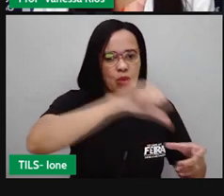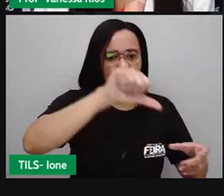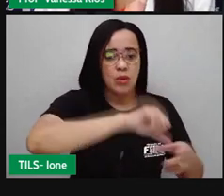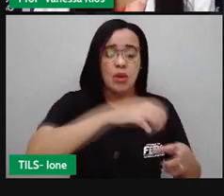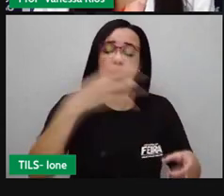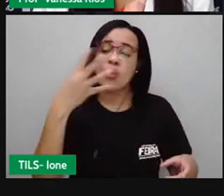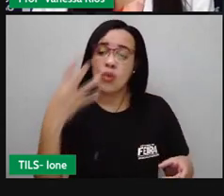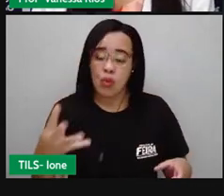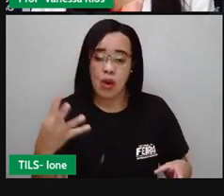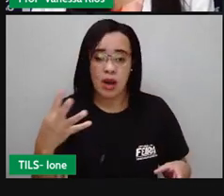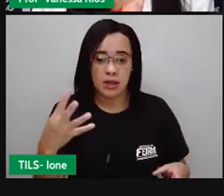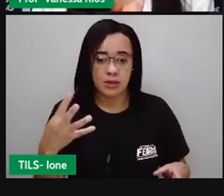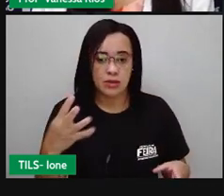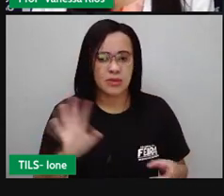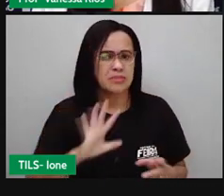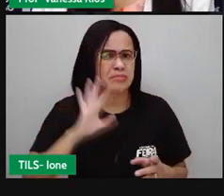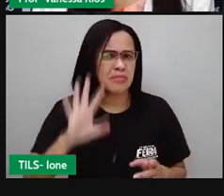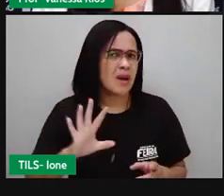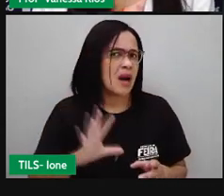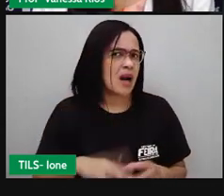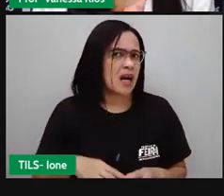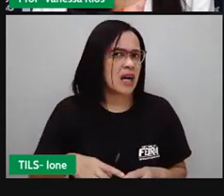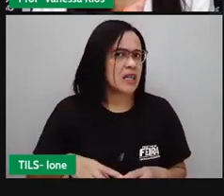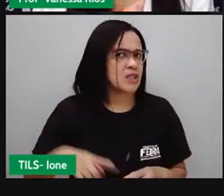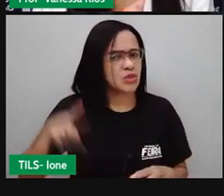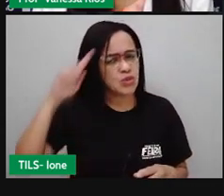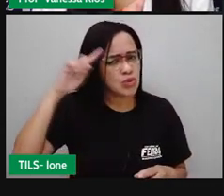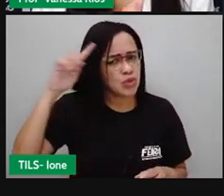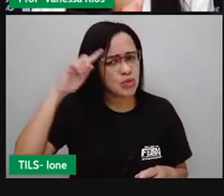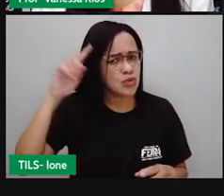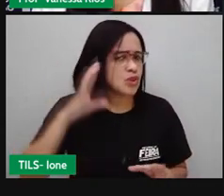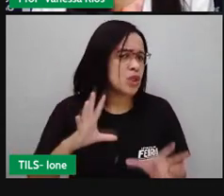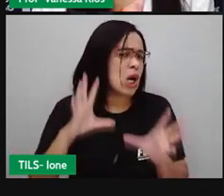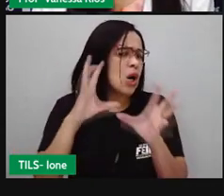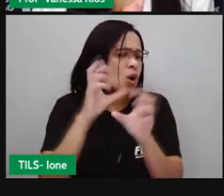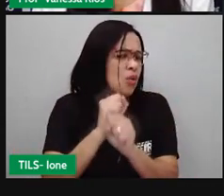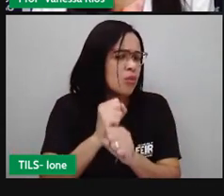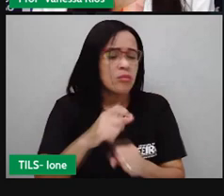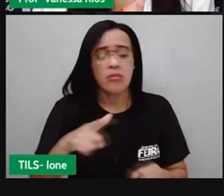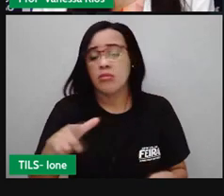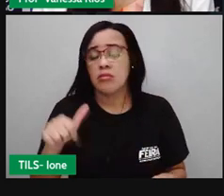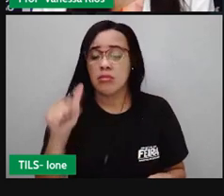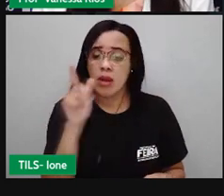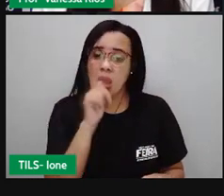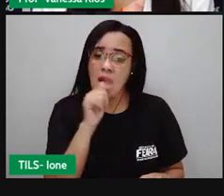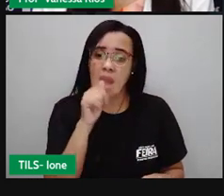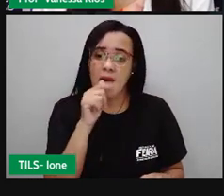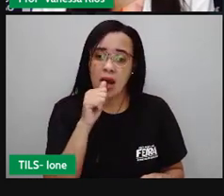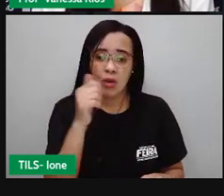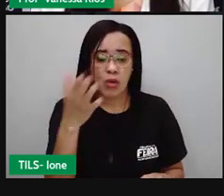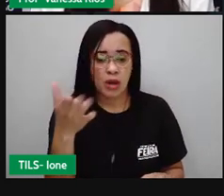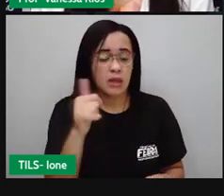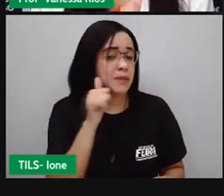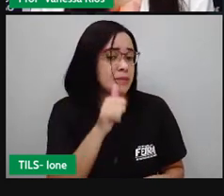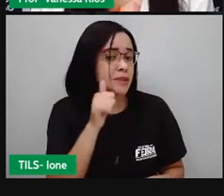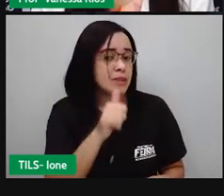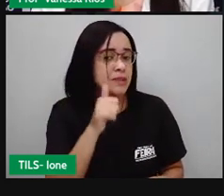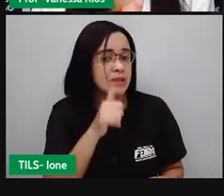Vamos lá saber. A garrafinha dela cabe quinhentos mililitros. Só como a Pró fez o cálculo.